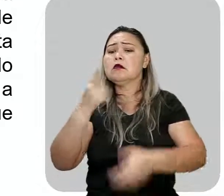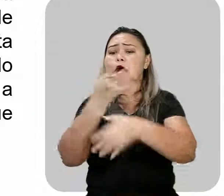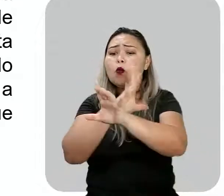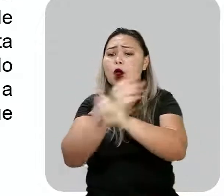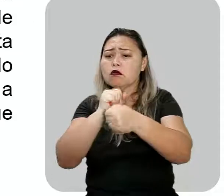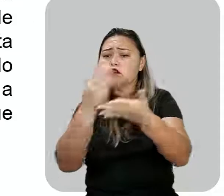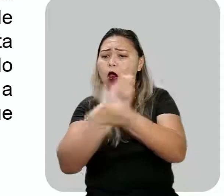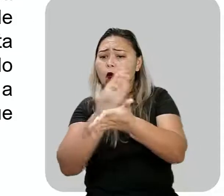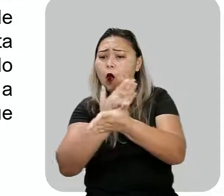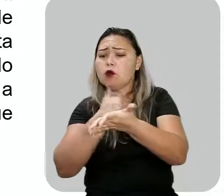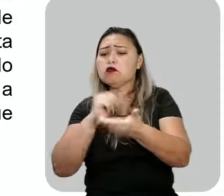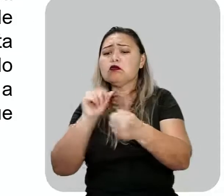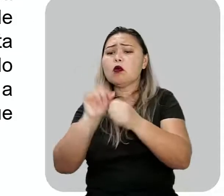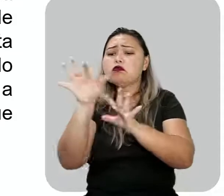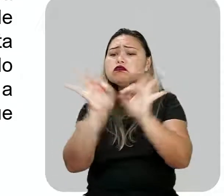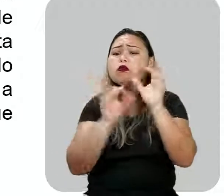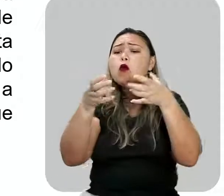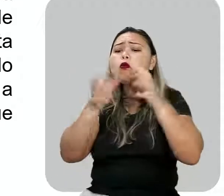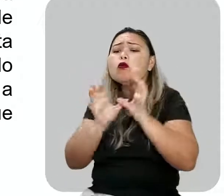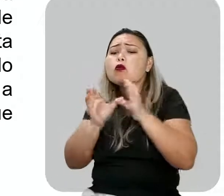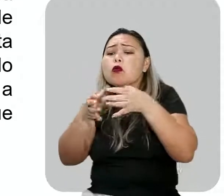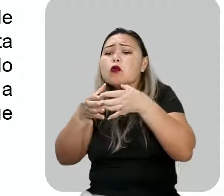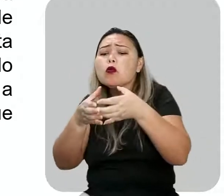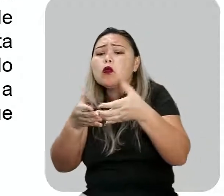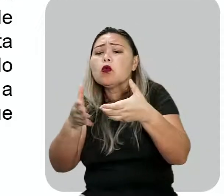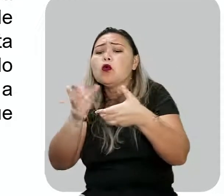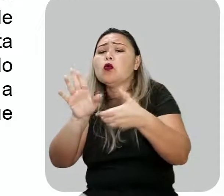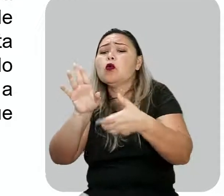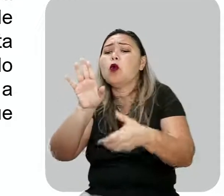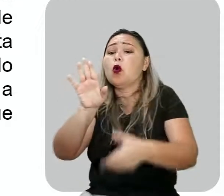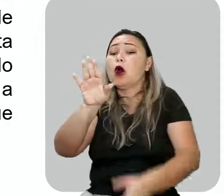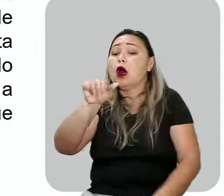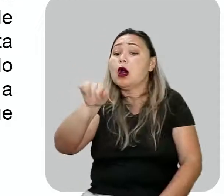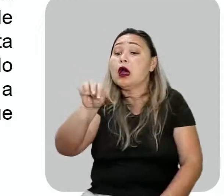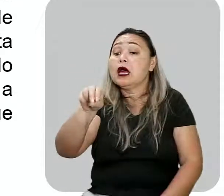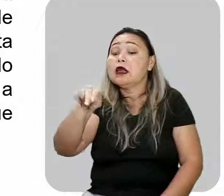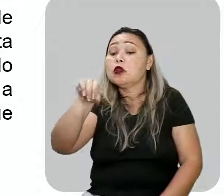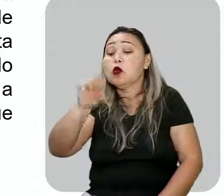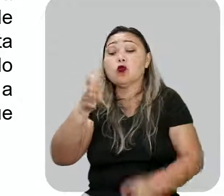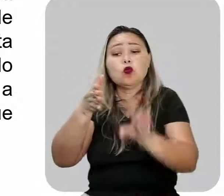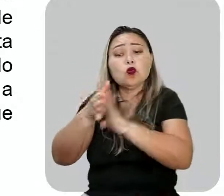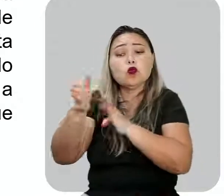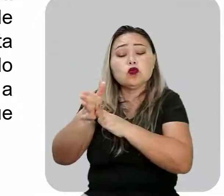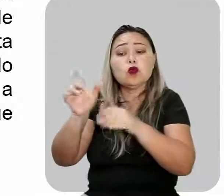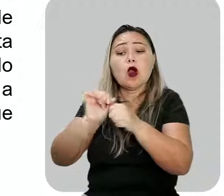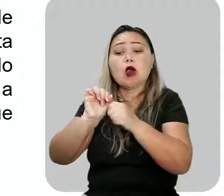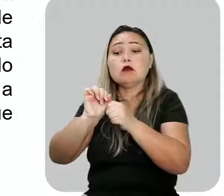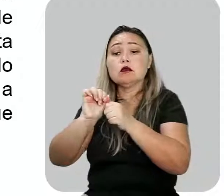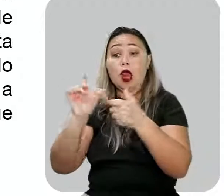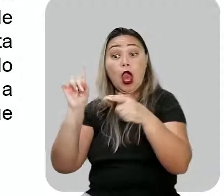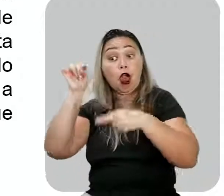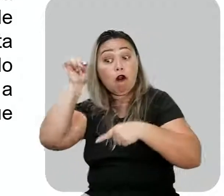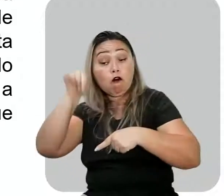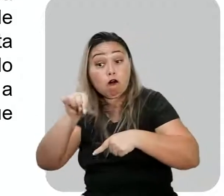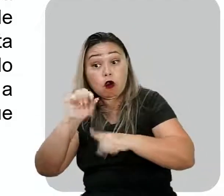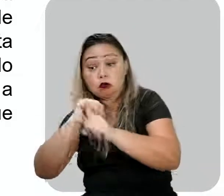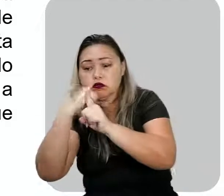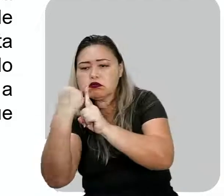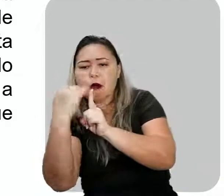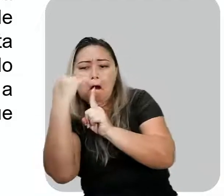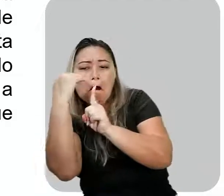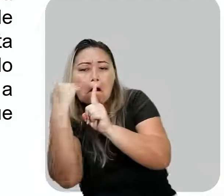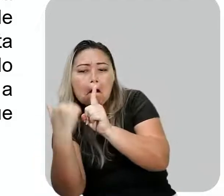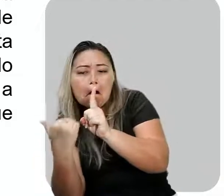sertões, quando formou aquele grupo lá com o Antônio Conselheiro, foi da sociedade de classe baixa,